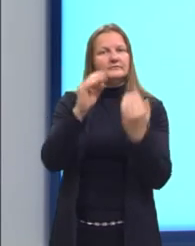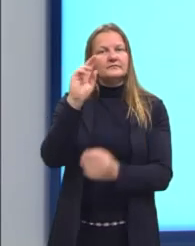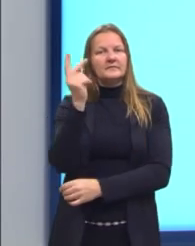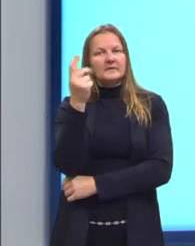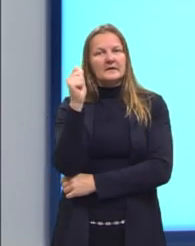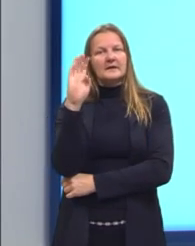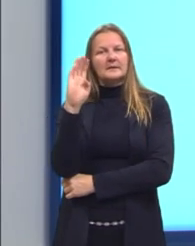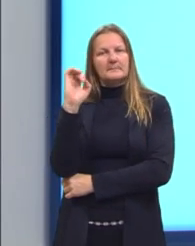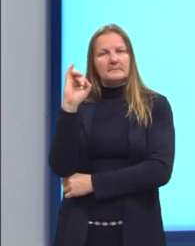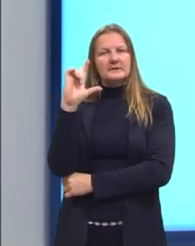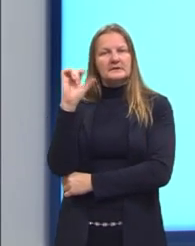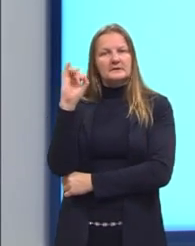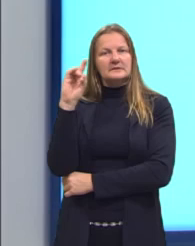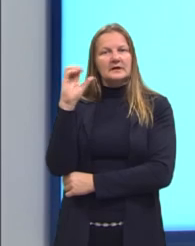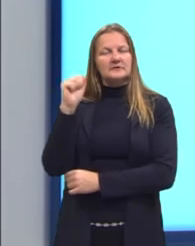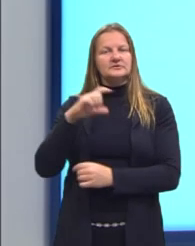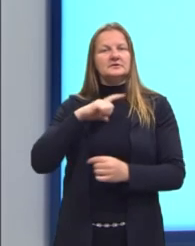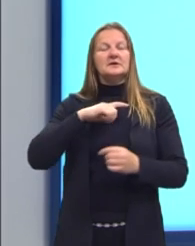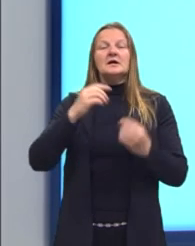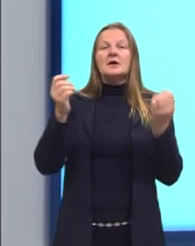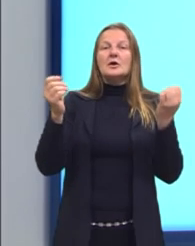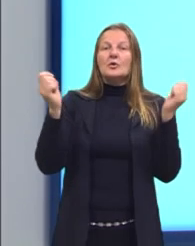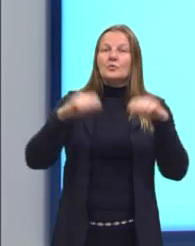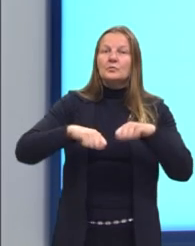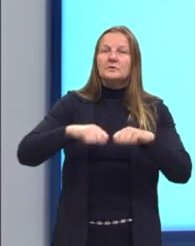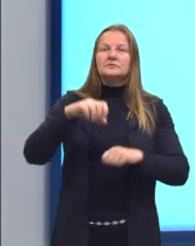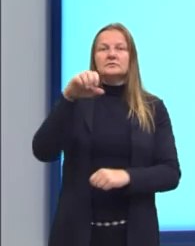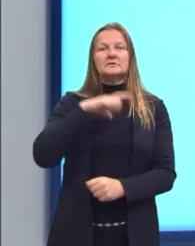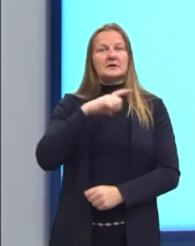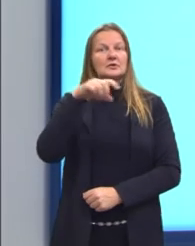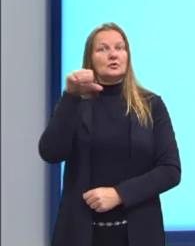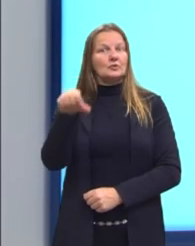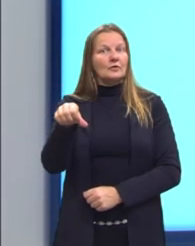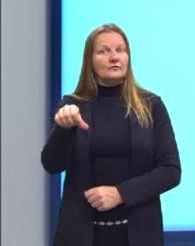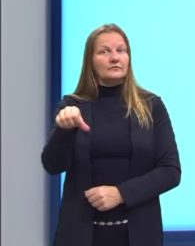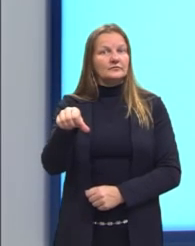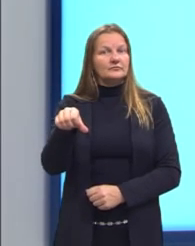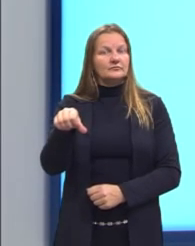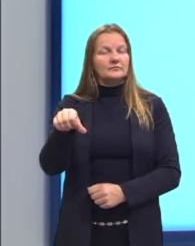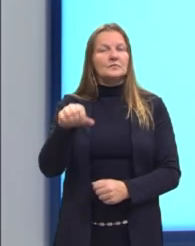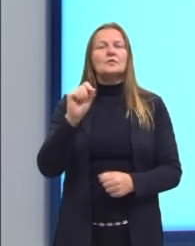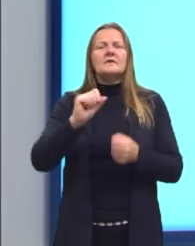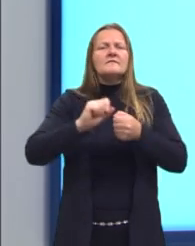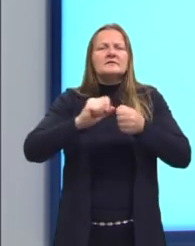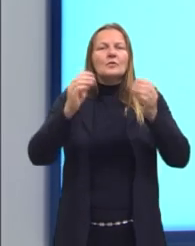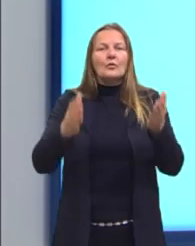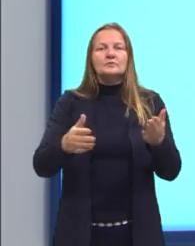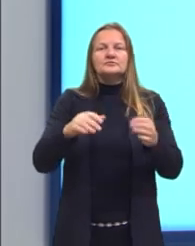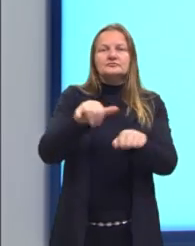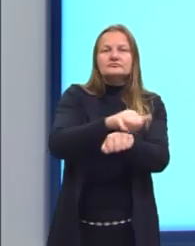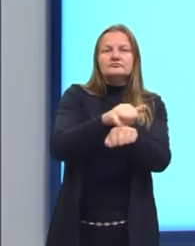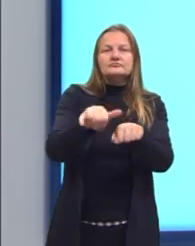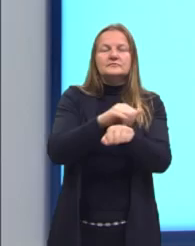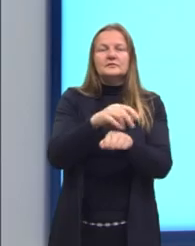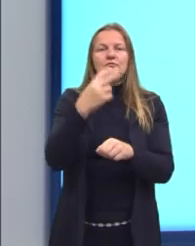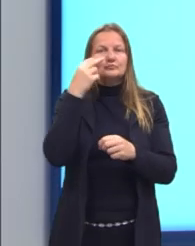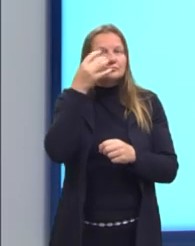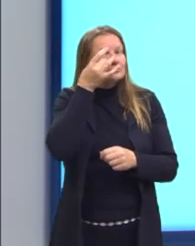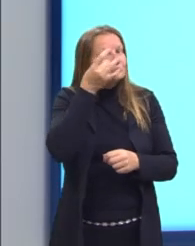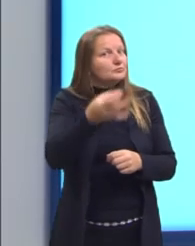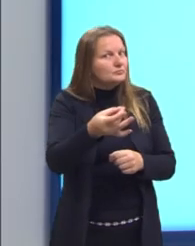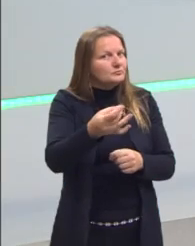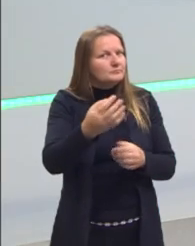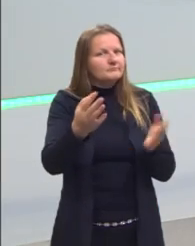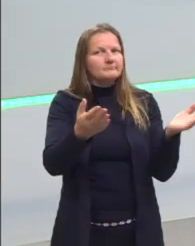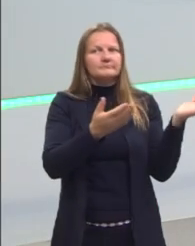tem nove competências estabelecidas. O que eu vou fazer com vocês hoje? Presta atenção aqui em mim.